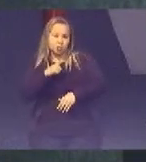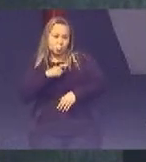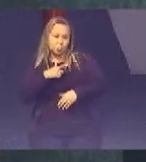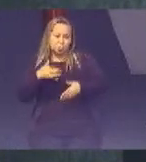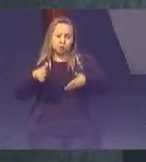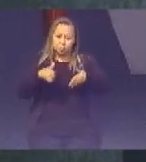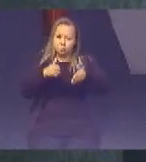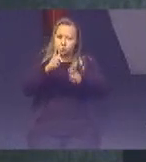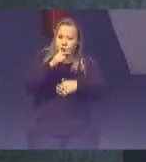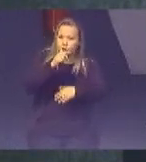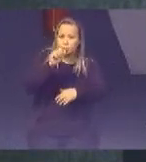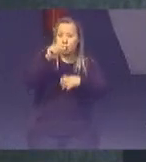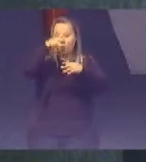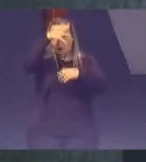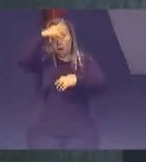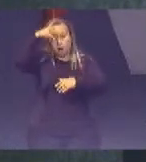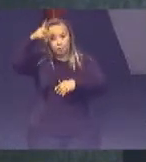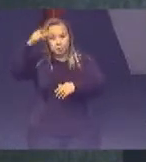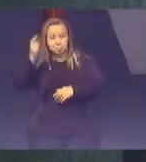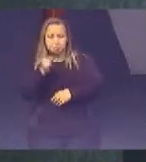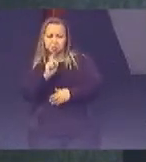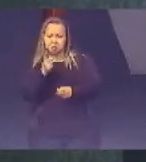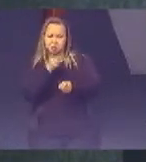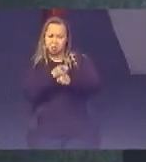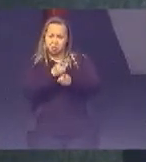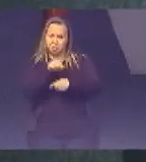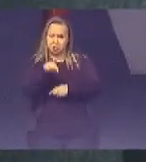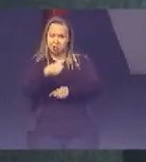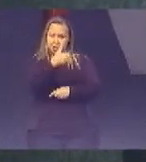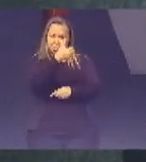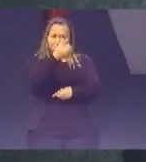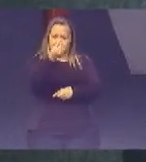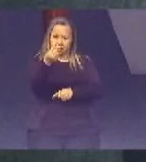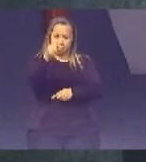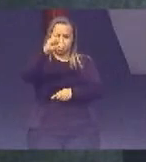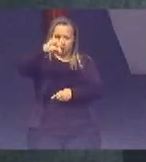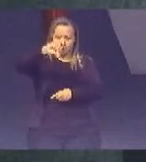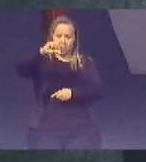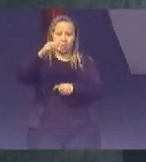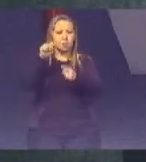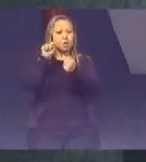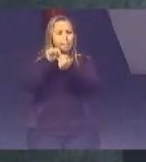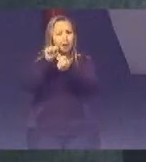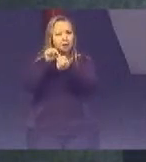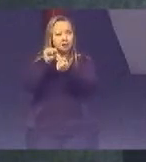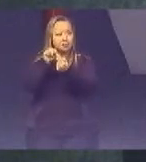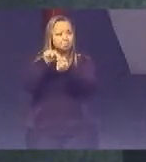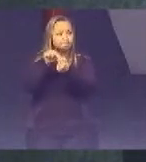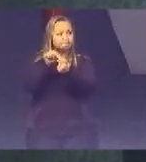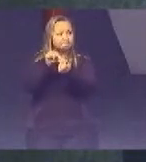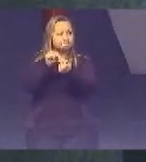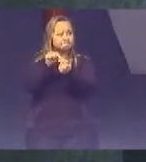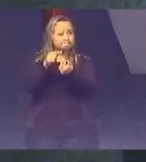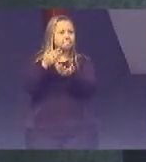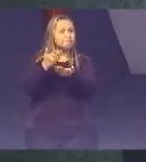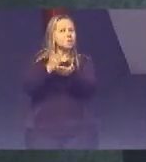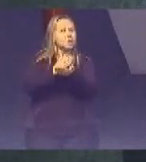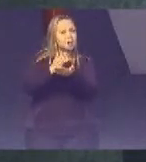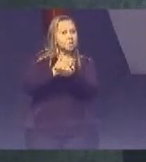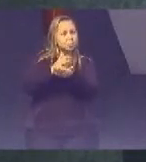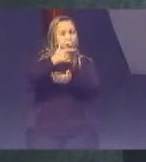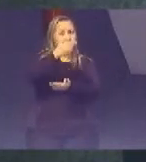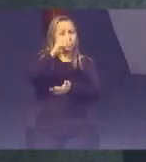amazônica E a gente não encontra Dentro das 169 metas Da agenda 2030